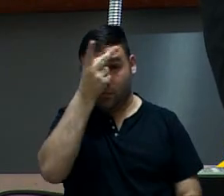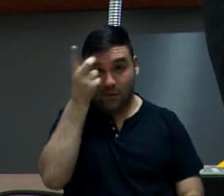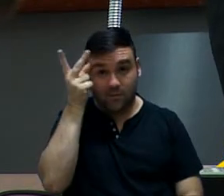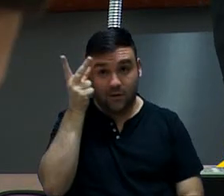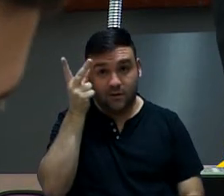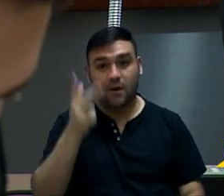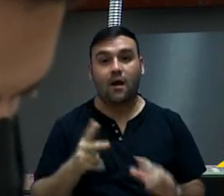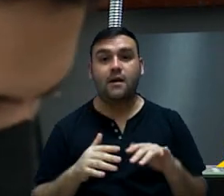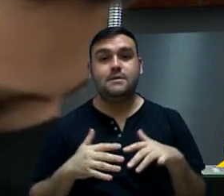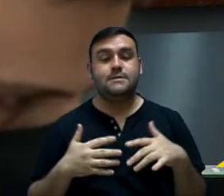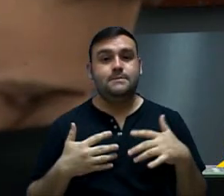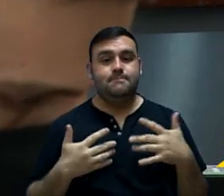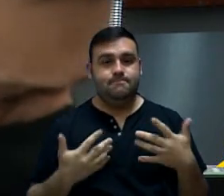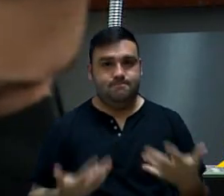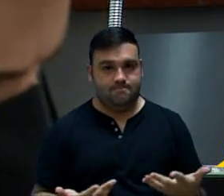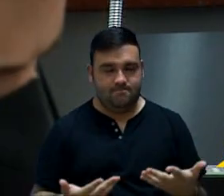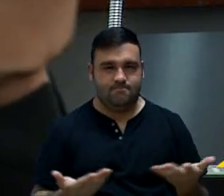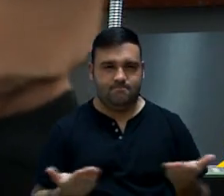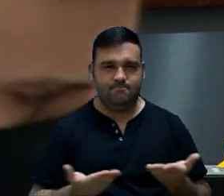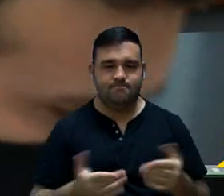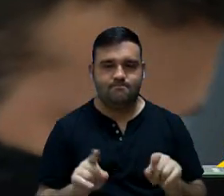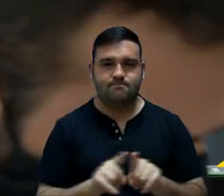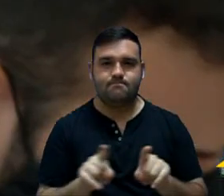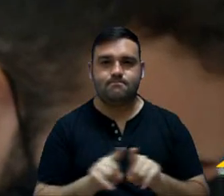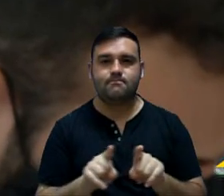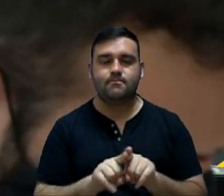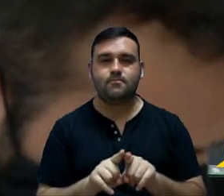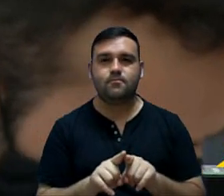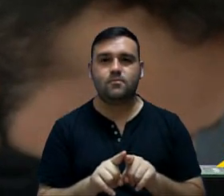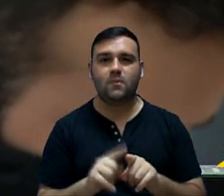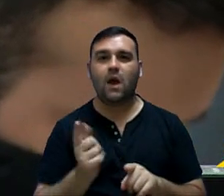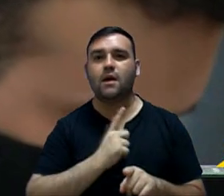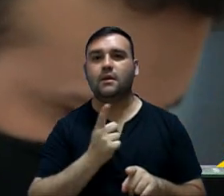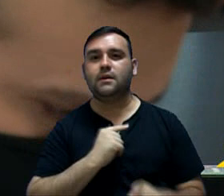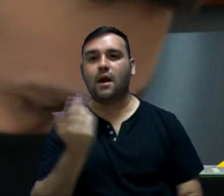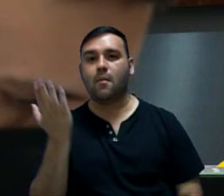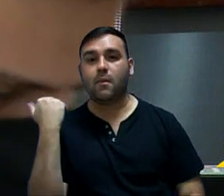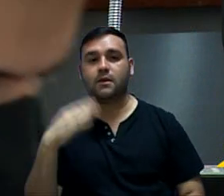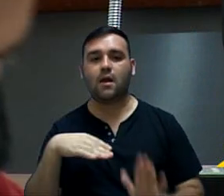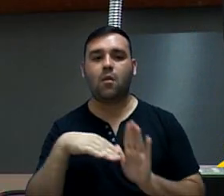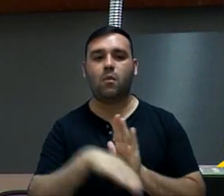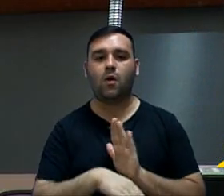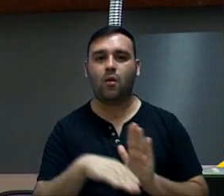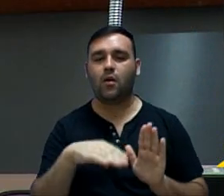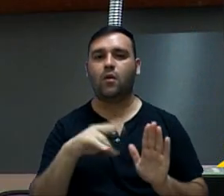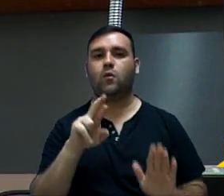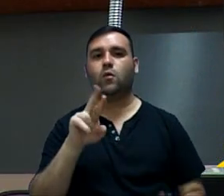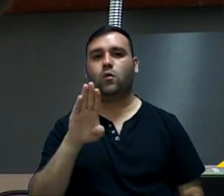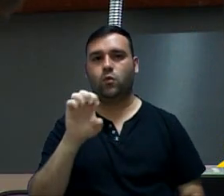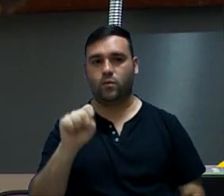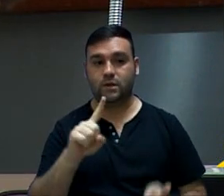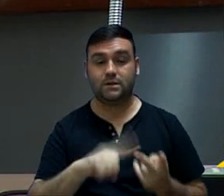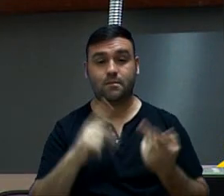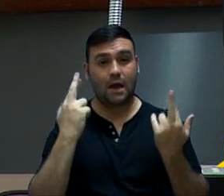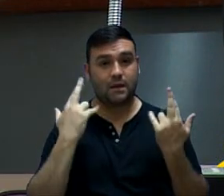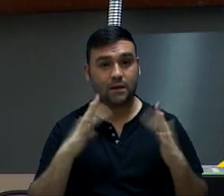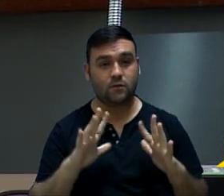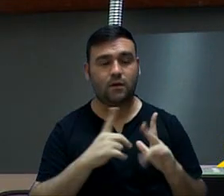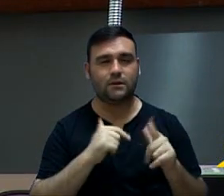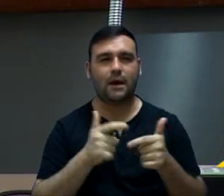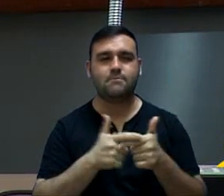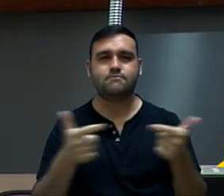Então, tanto é que teve uma queda na URBIS e, naturalmente,